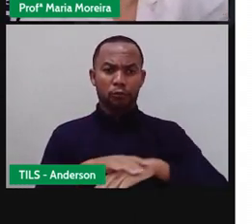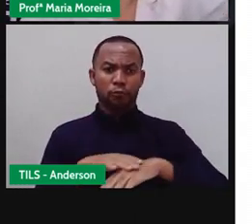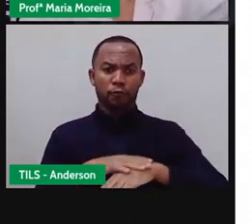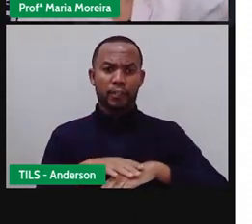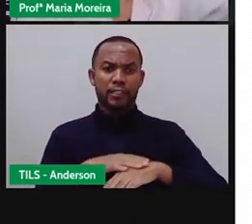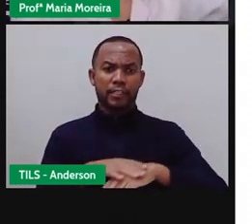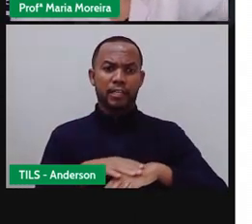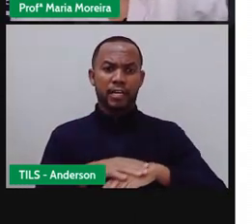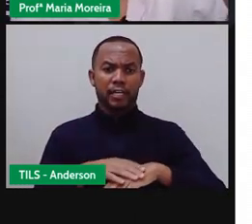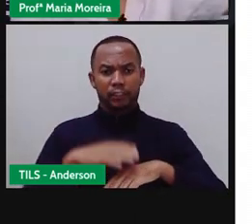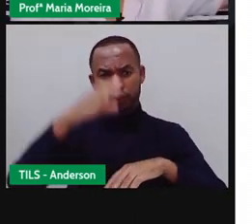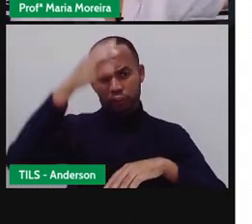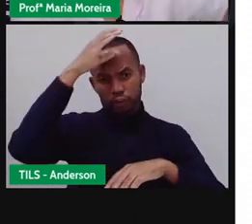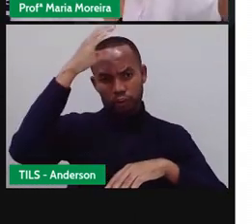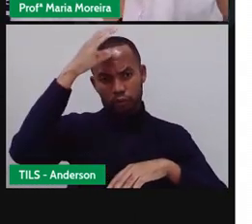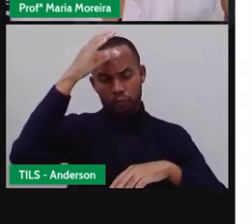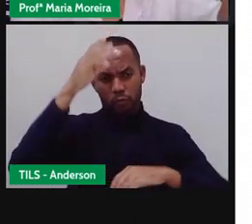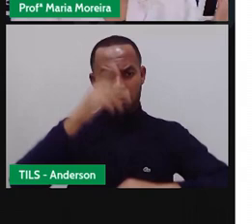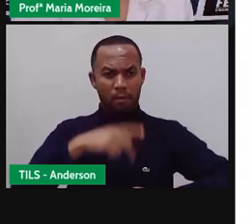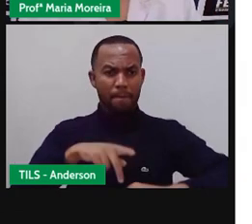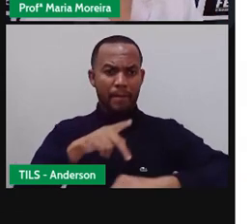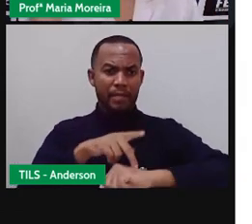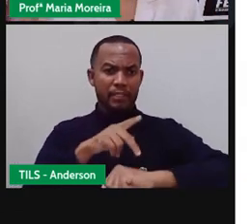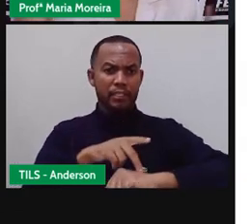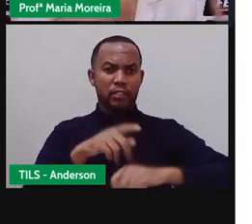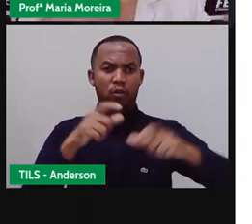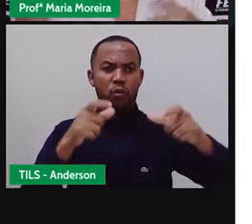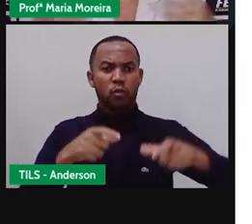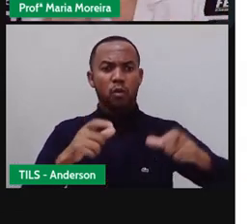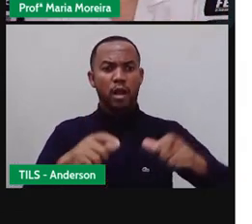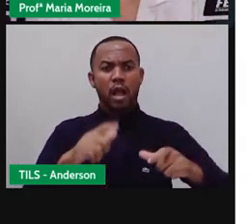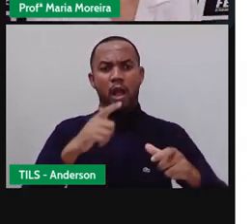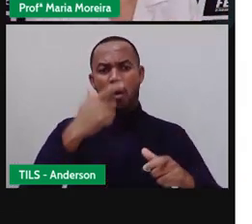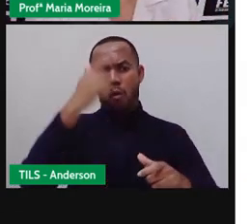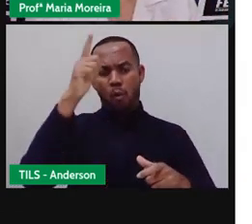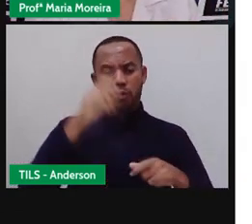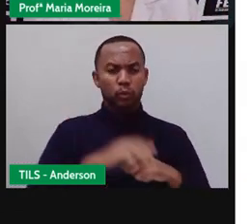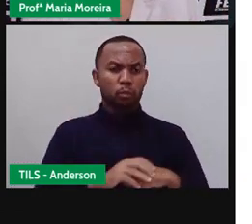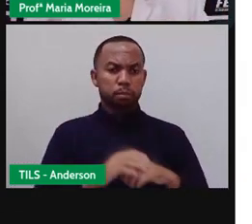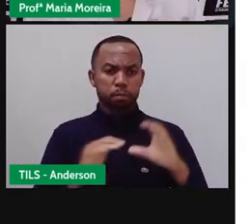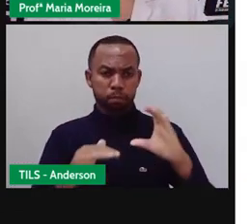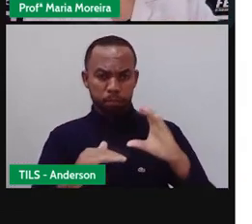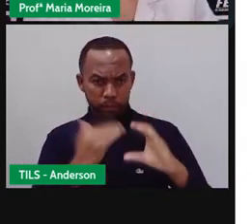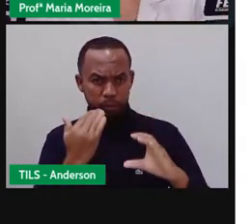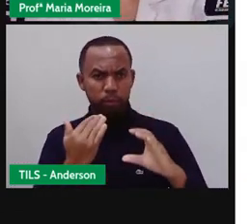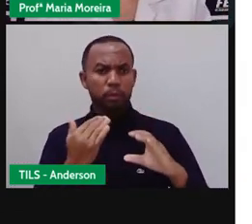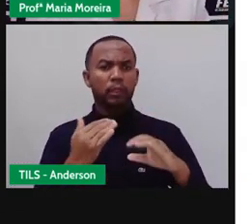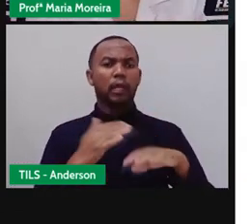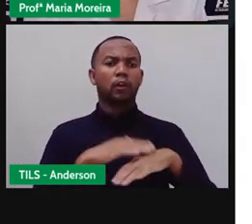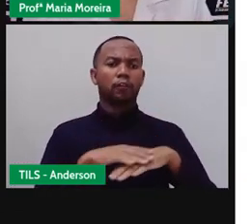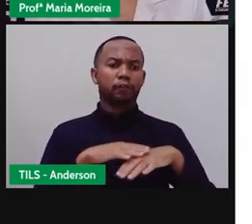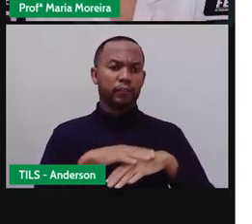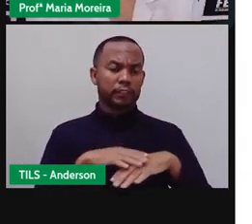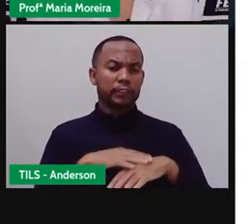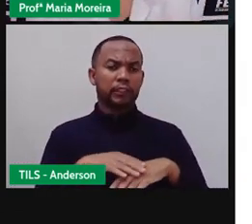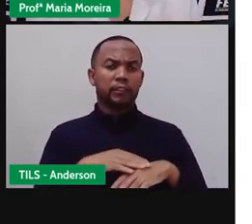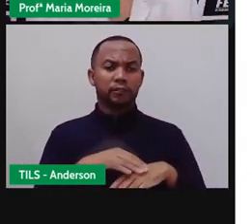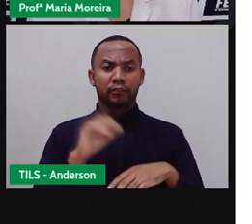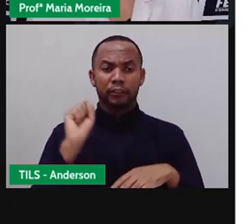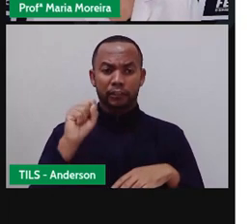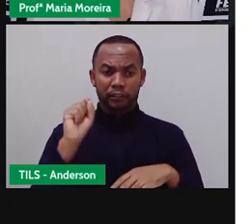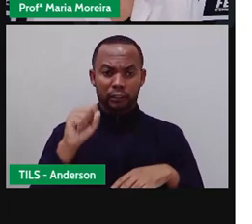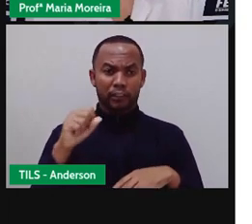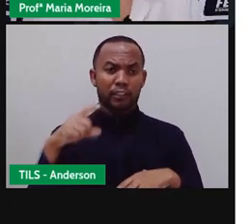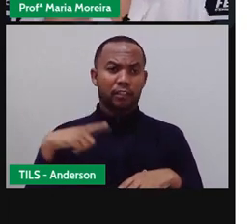lá na Espanha, porque instantaneamente manda mensagem, ela recebe, assim a gente vai o quê? Conversando. Então, isso aí é a